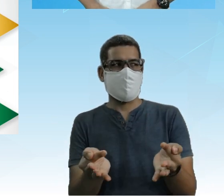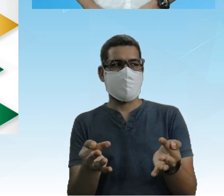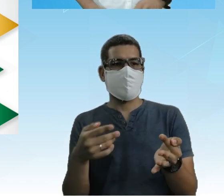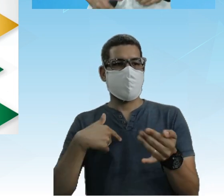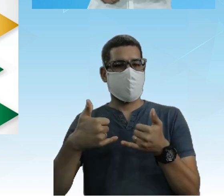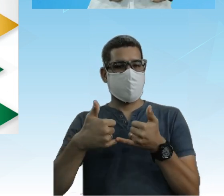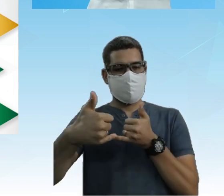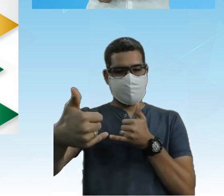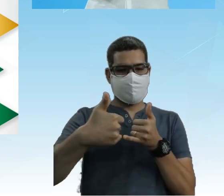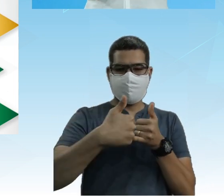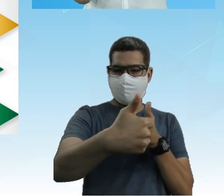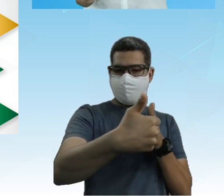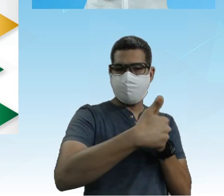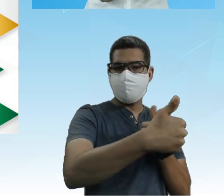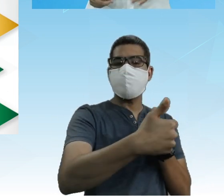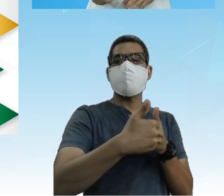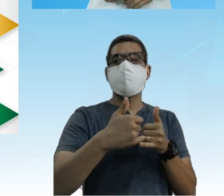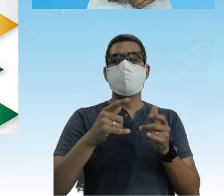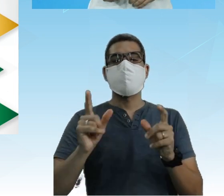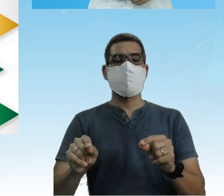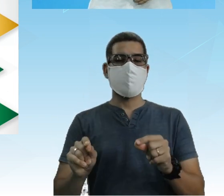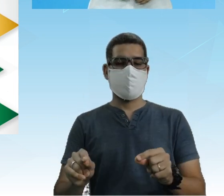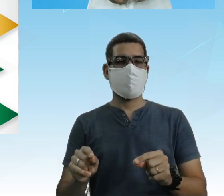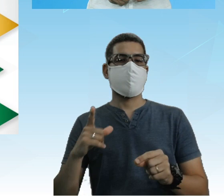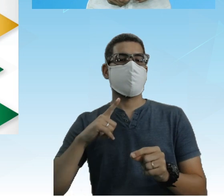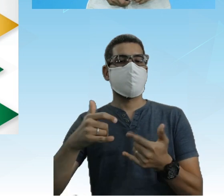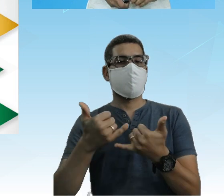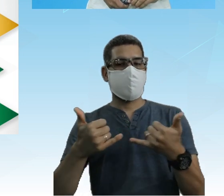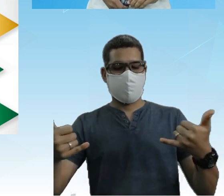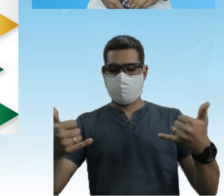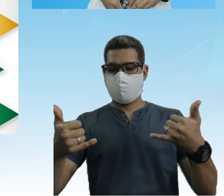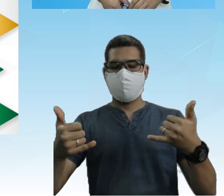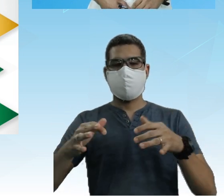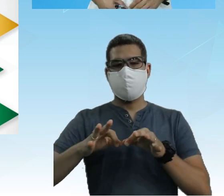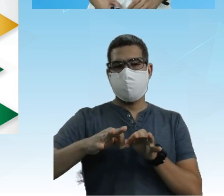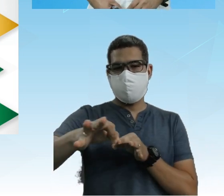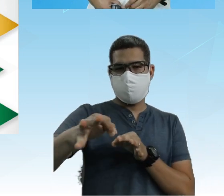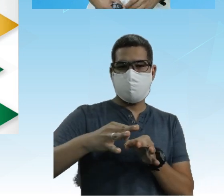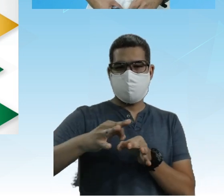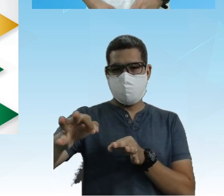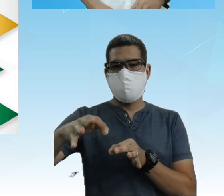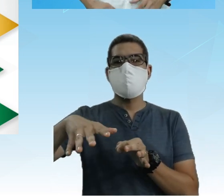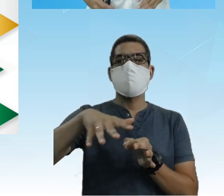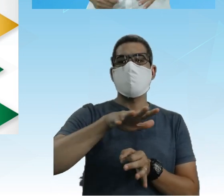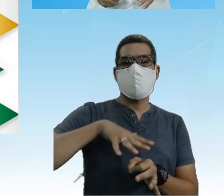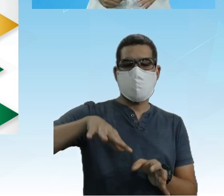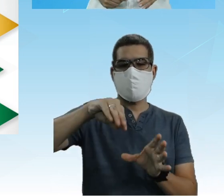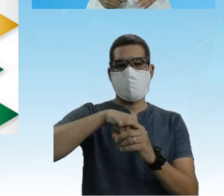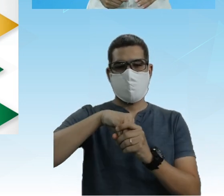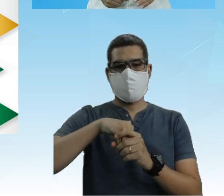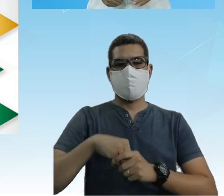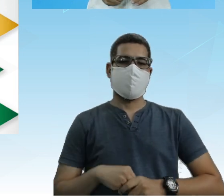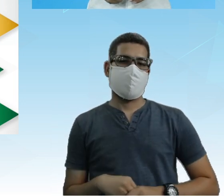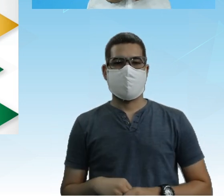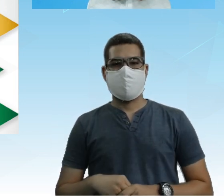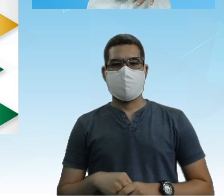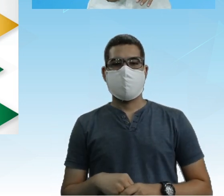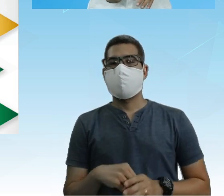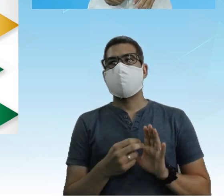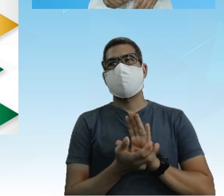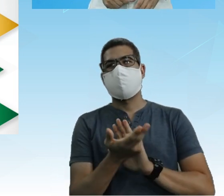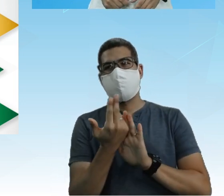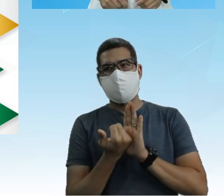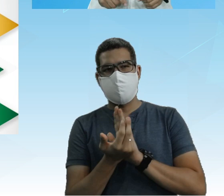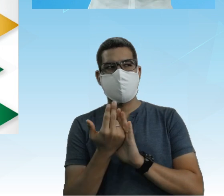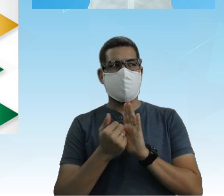de retas, segmentos de reta, quer dizer, linha reta, tá? Reunida a região interna, não pode ser uma imagem